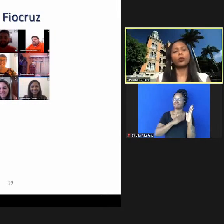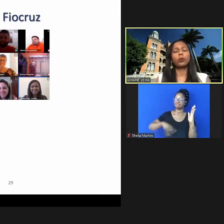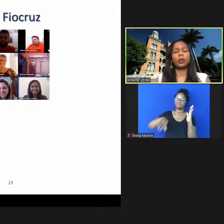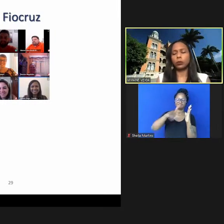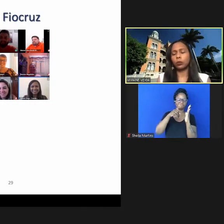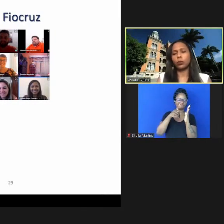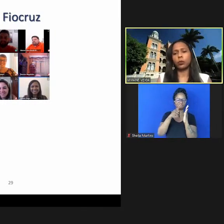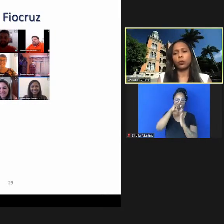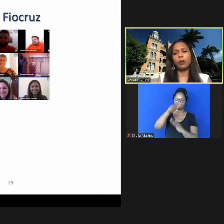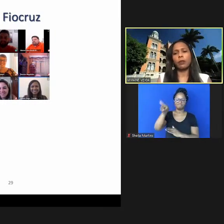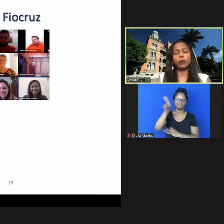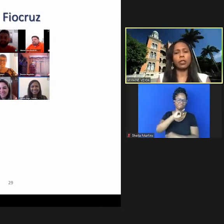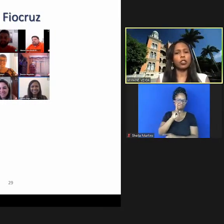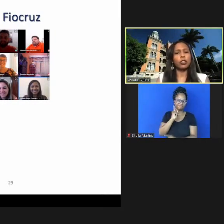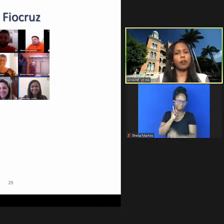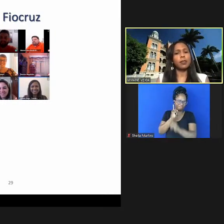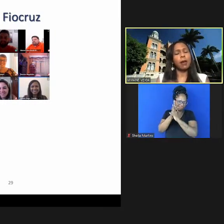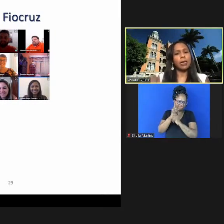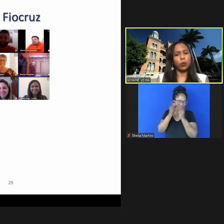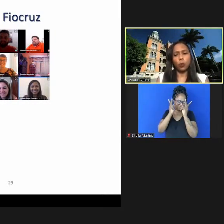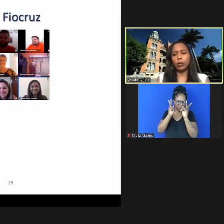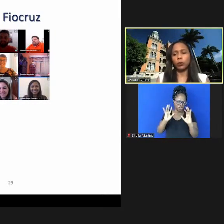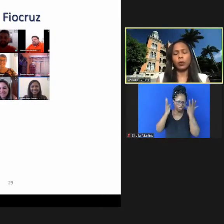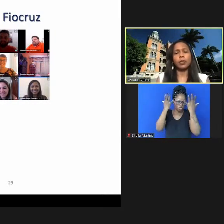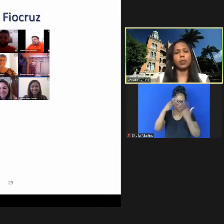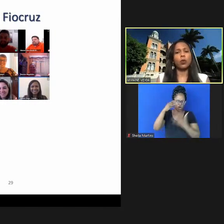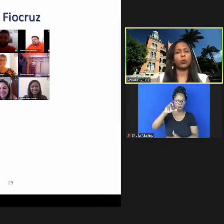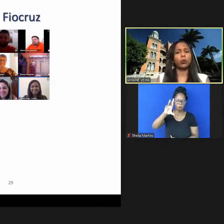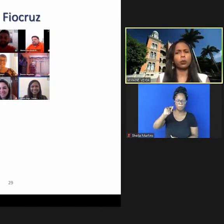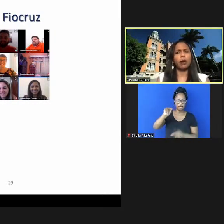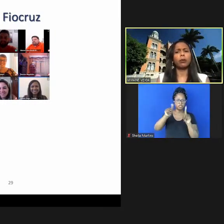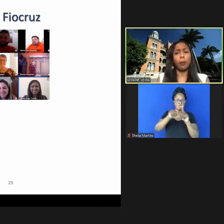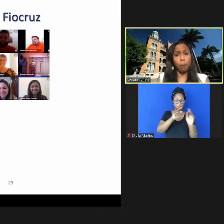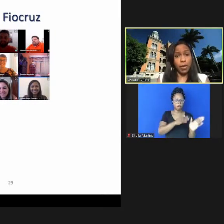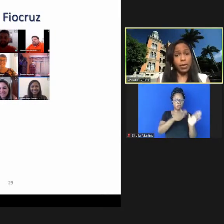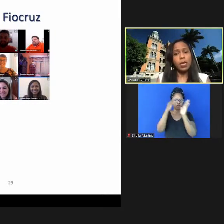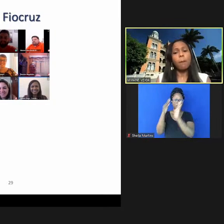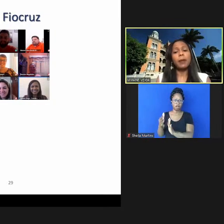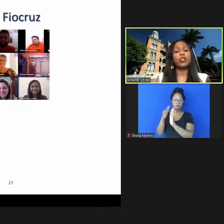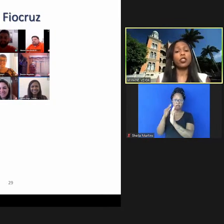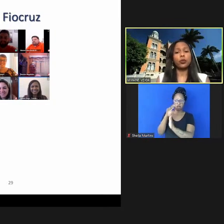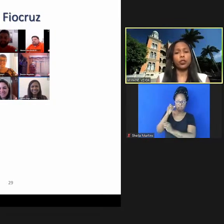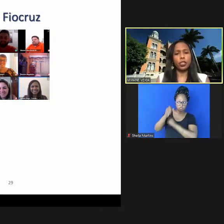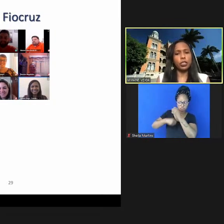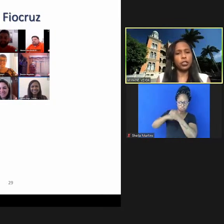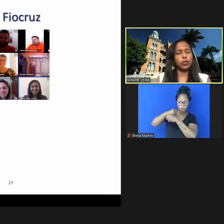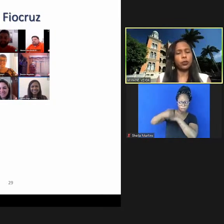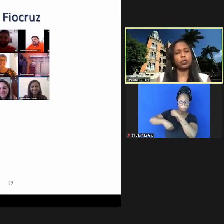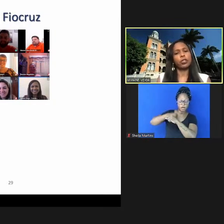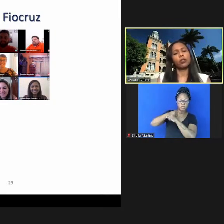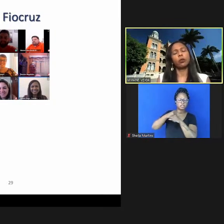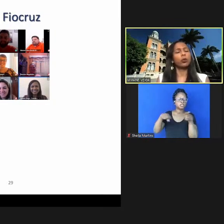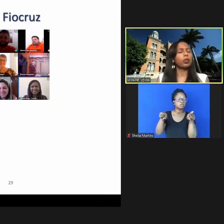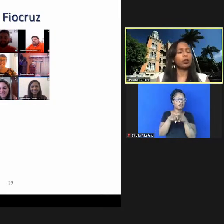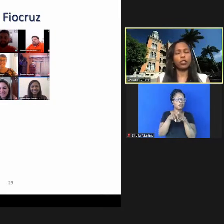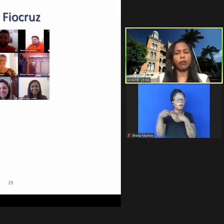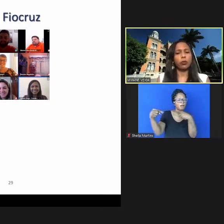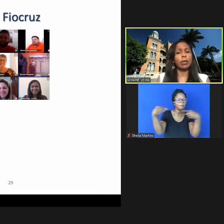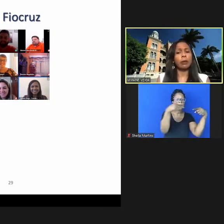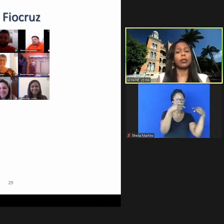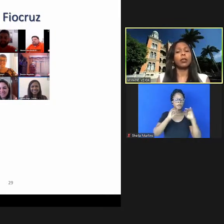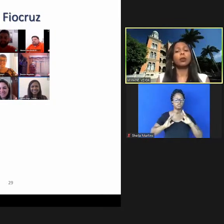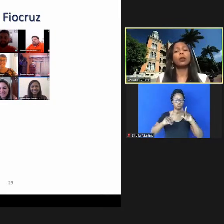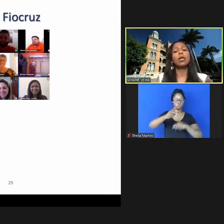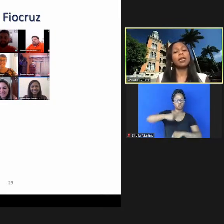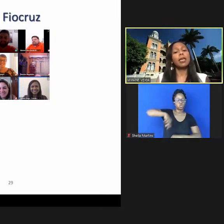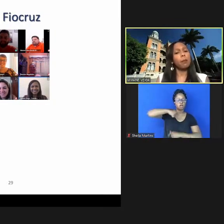encontro tanto o evento que a gente faz em março quanto esse encontro anual também para discutir as questões que tudo que nós estávamos